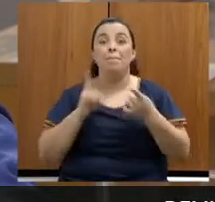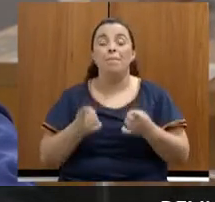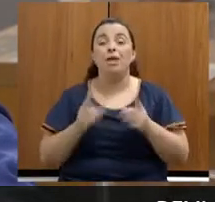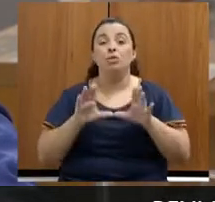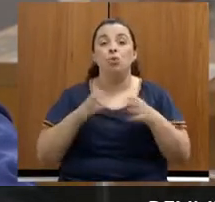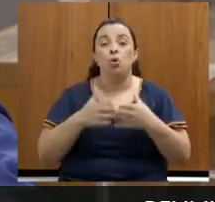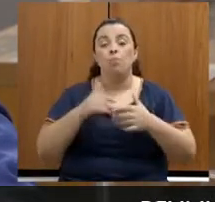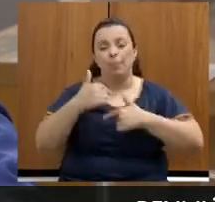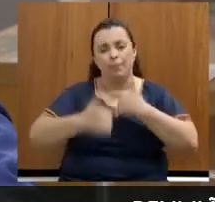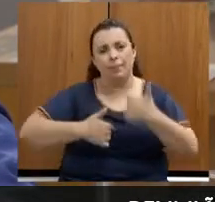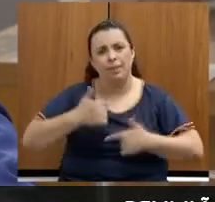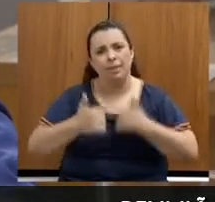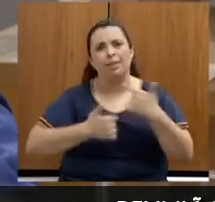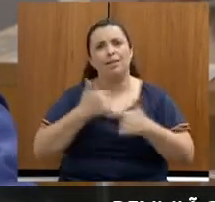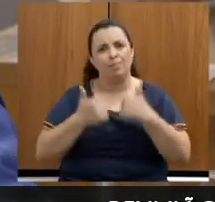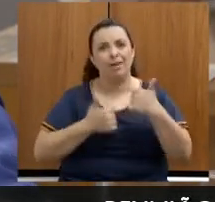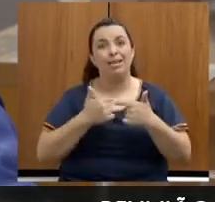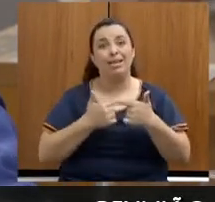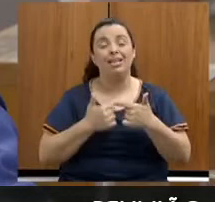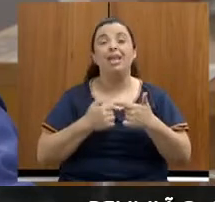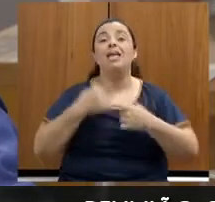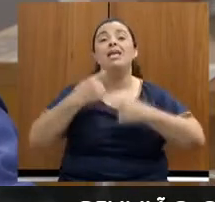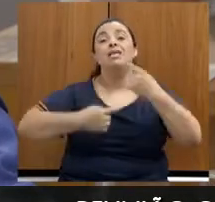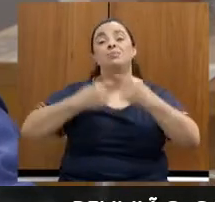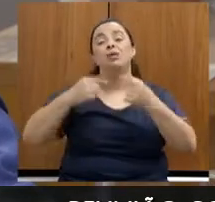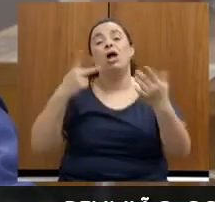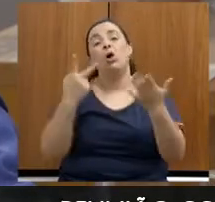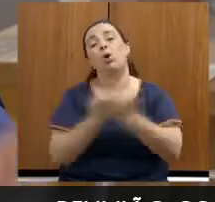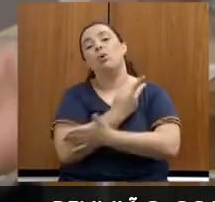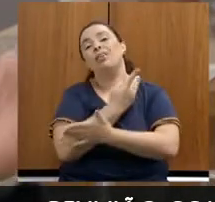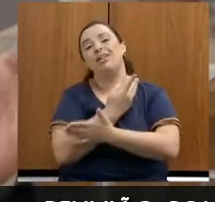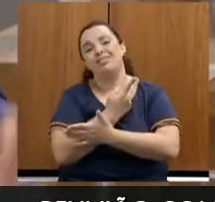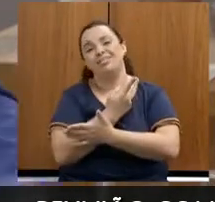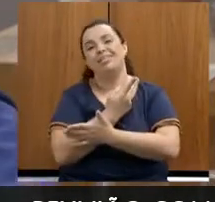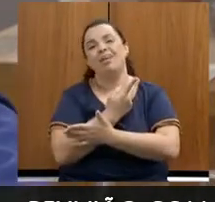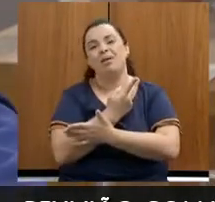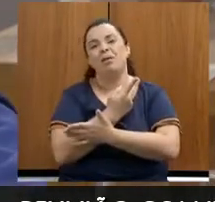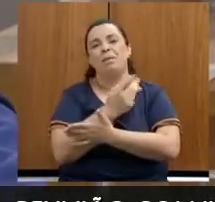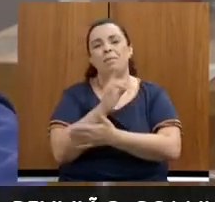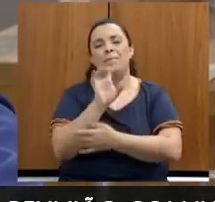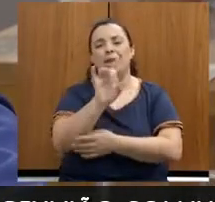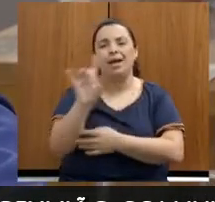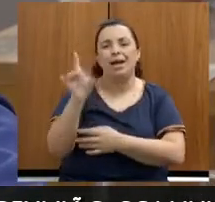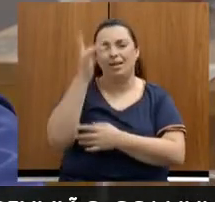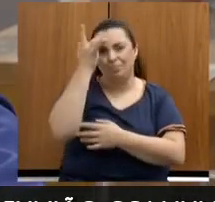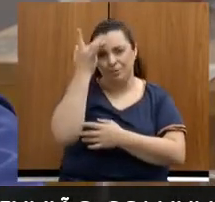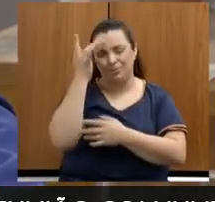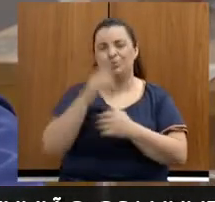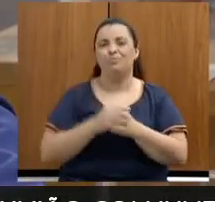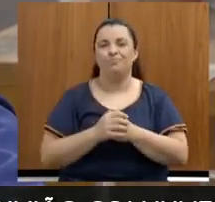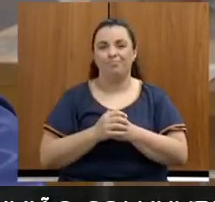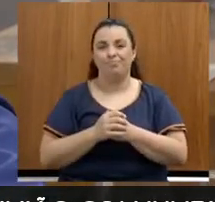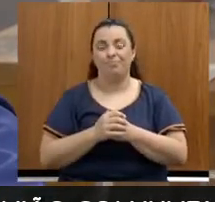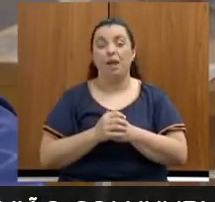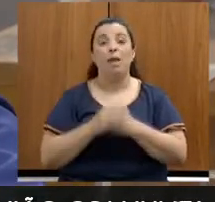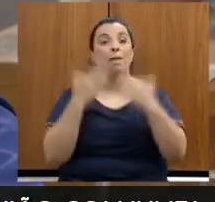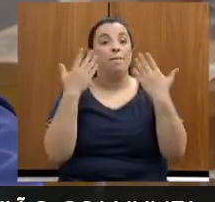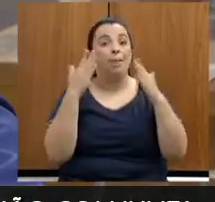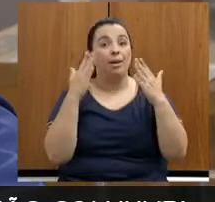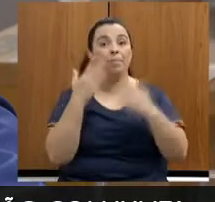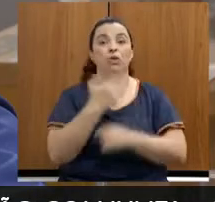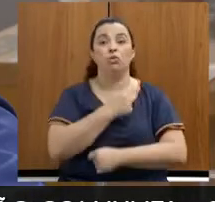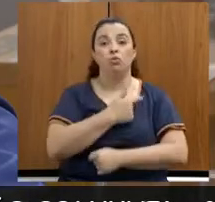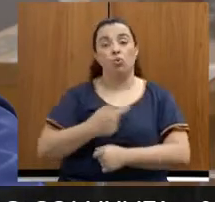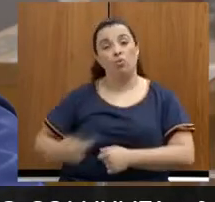e as políticas públicas chegando lá na ponta, lá na vida do cidadão. Então, parabéns, o governo Zema tem feito um trabalho